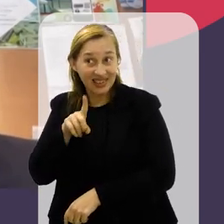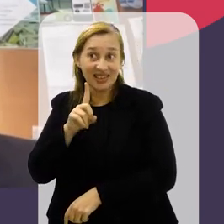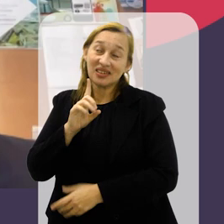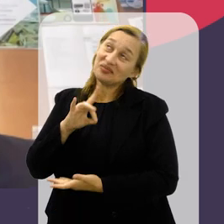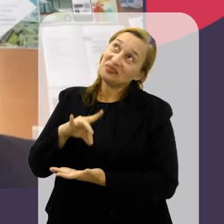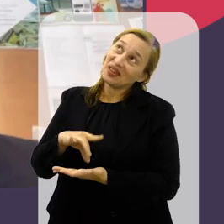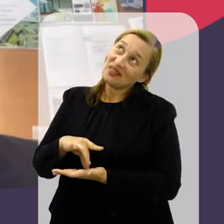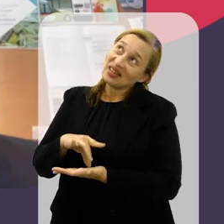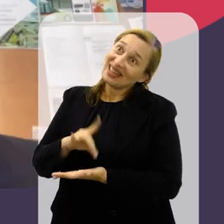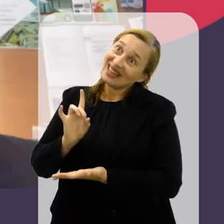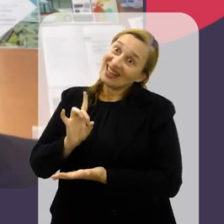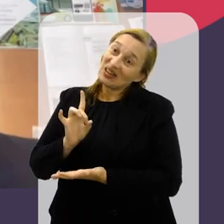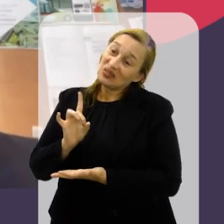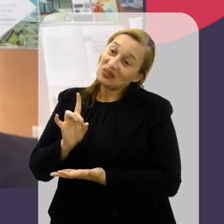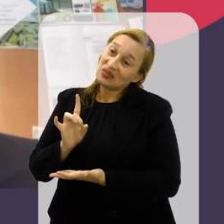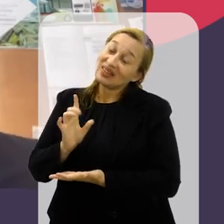Portugal.